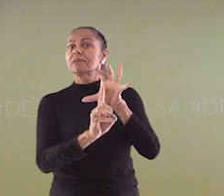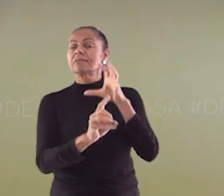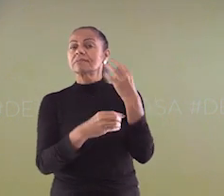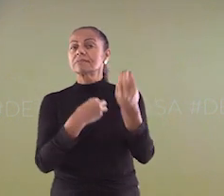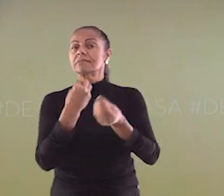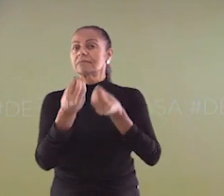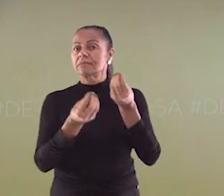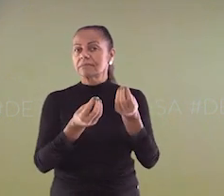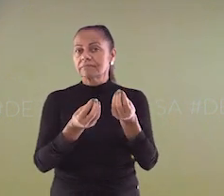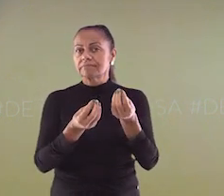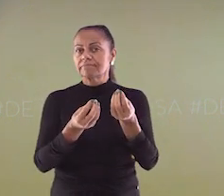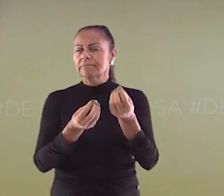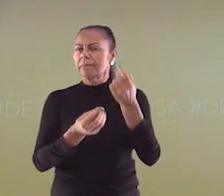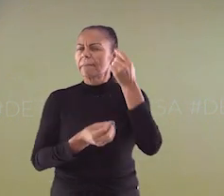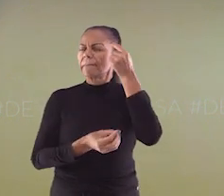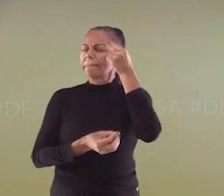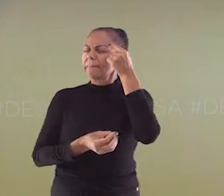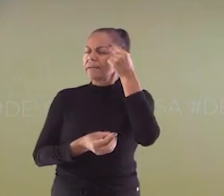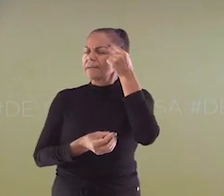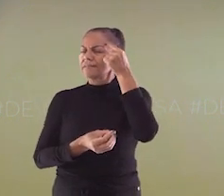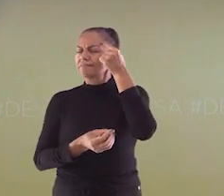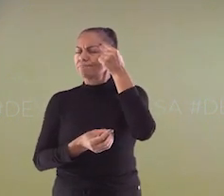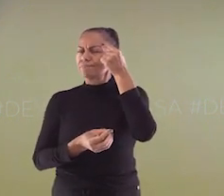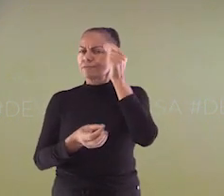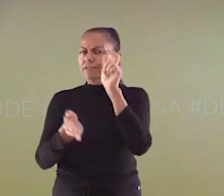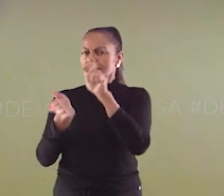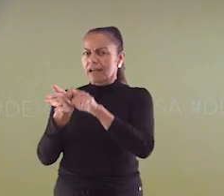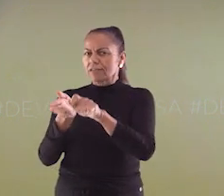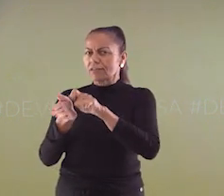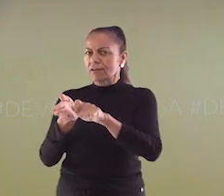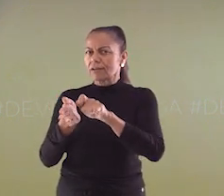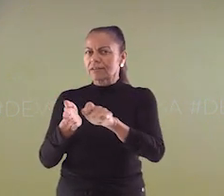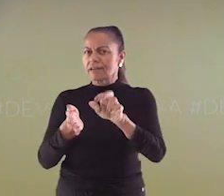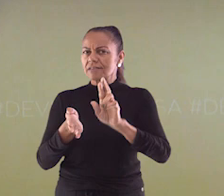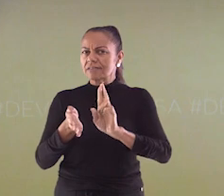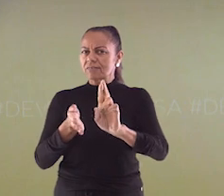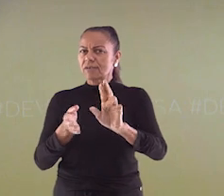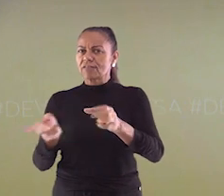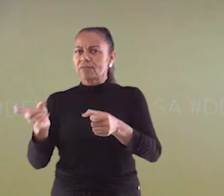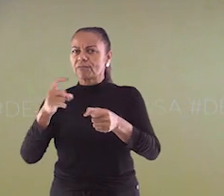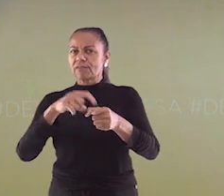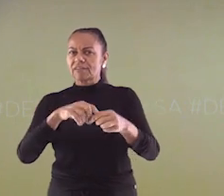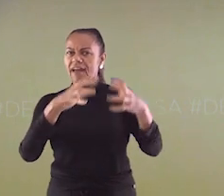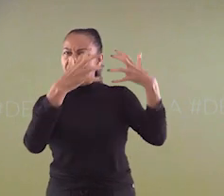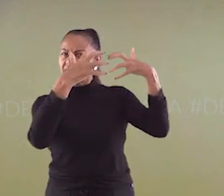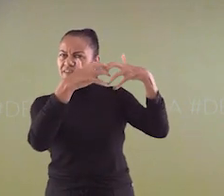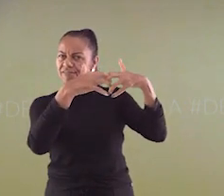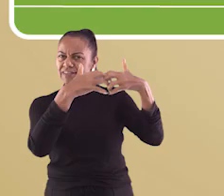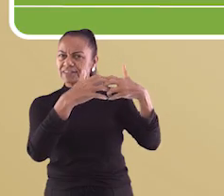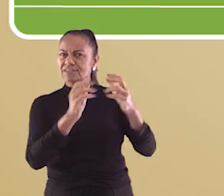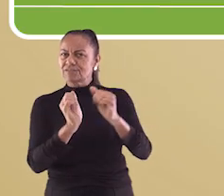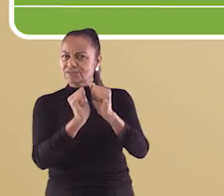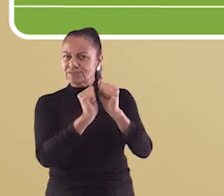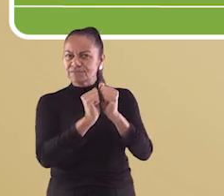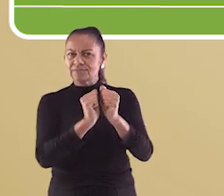assunto e se possível anote a sua resposta, que logo voltaremos para refletir juntos sobre o assunto.